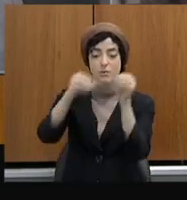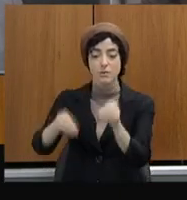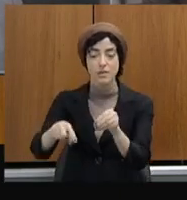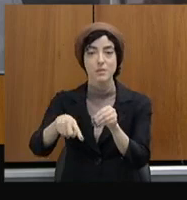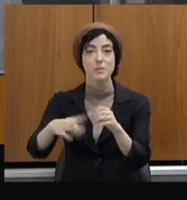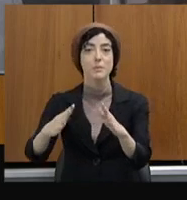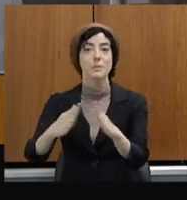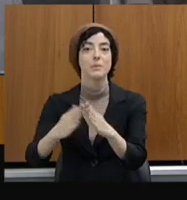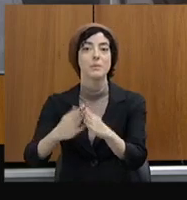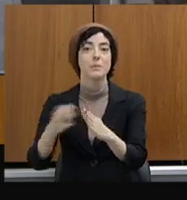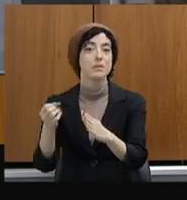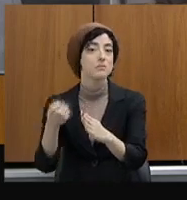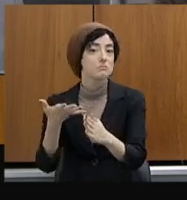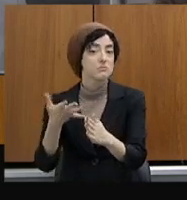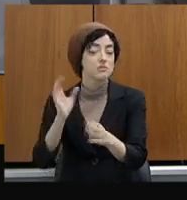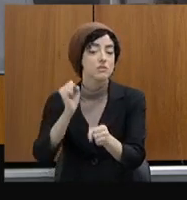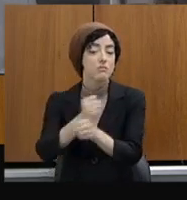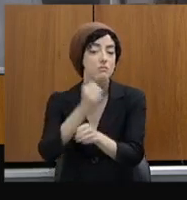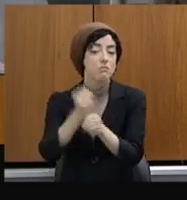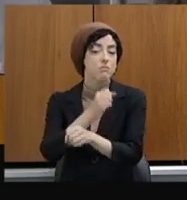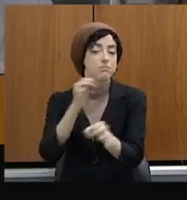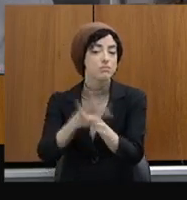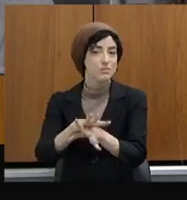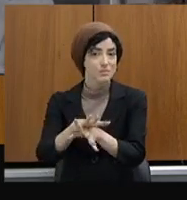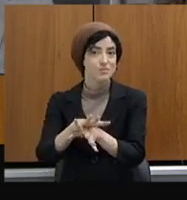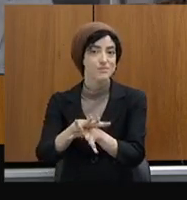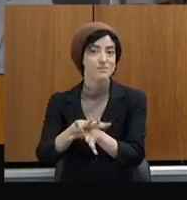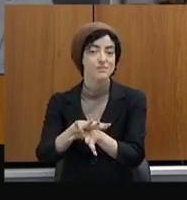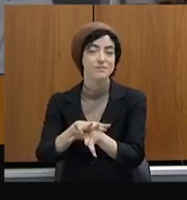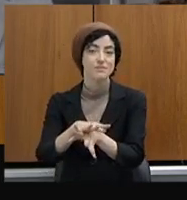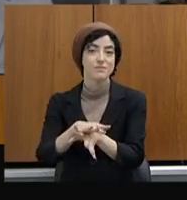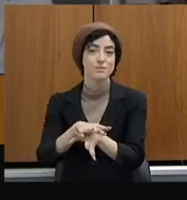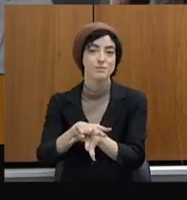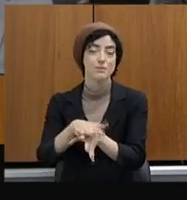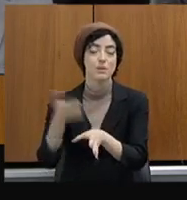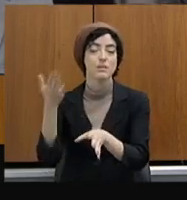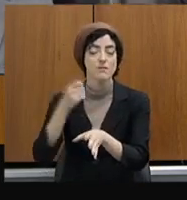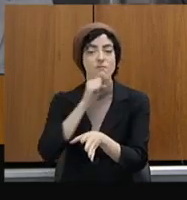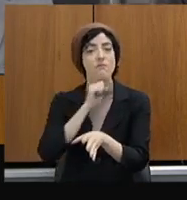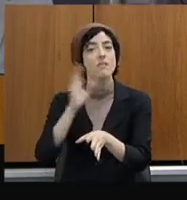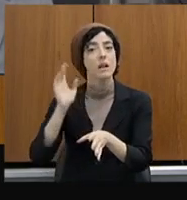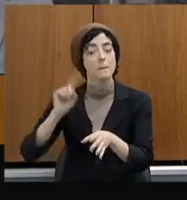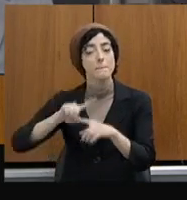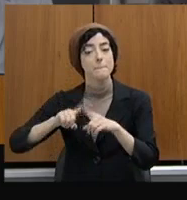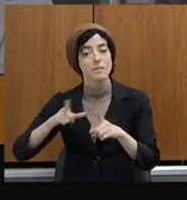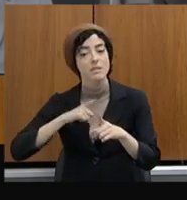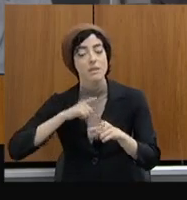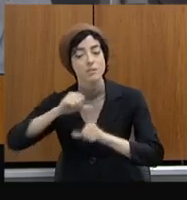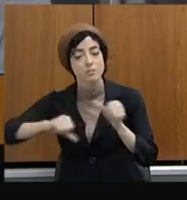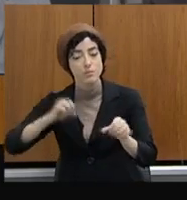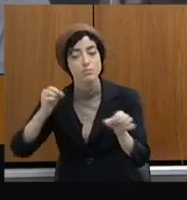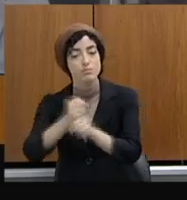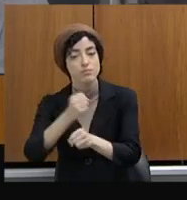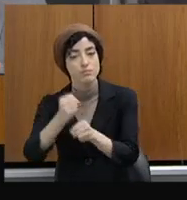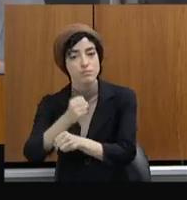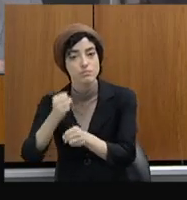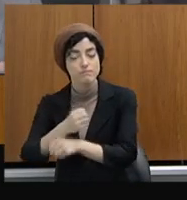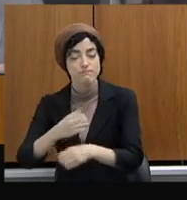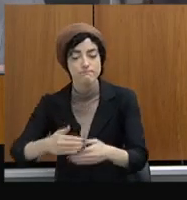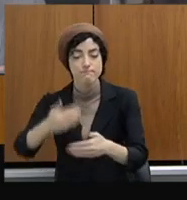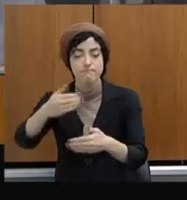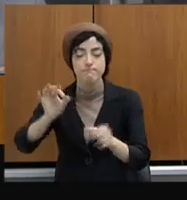em excelente estado, vale a pena conhecer, fazer lá também uma visita. Nós tivemos